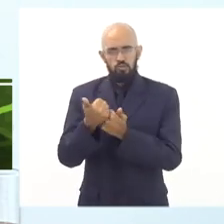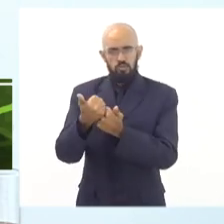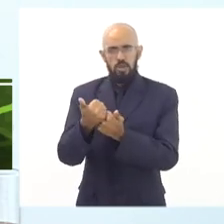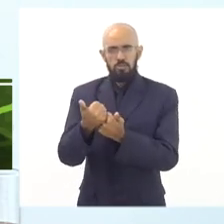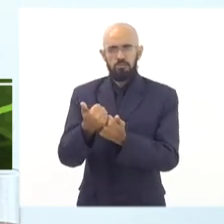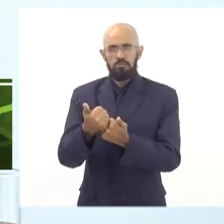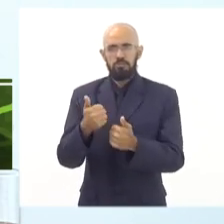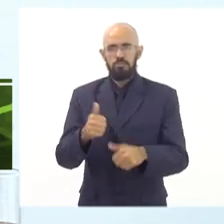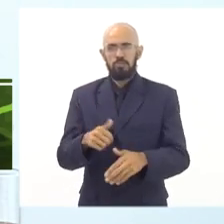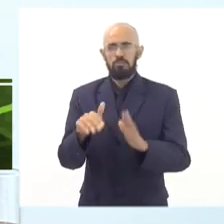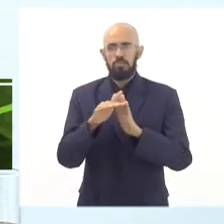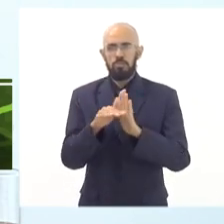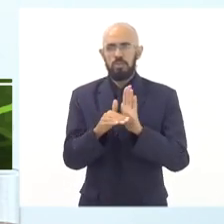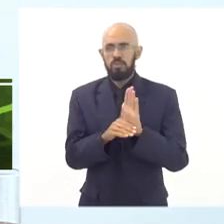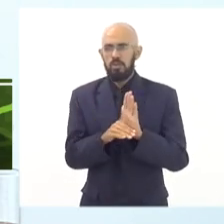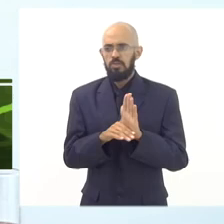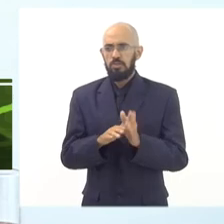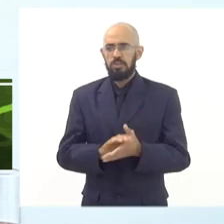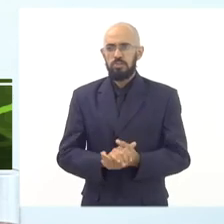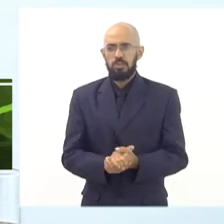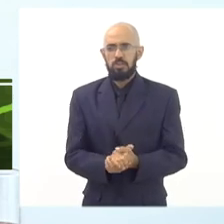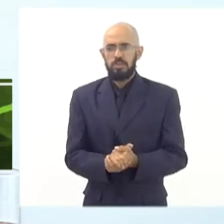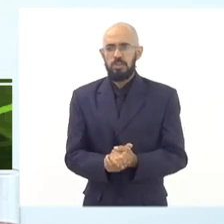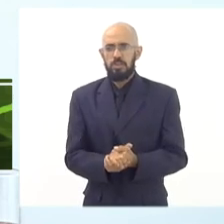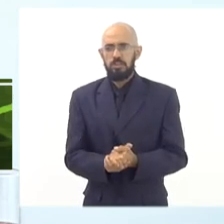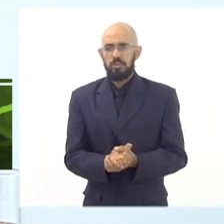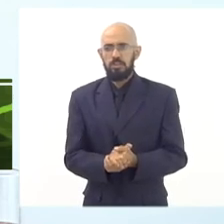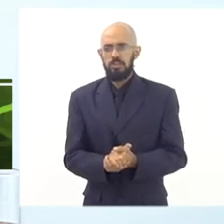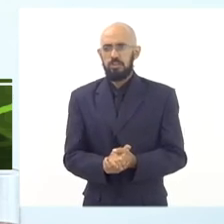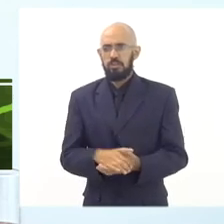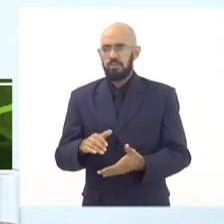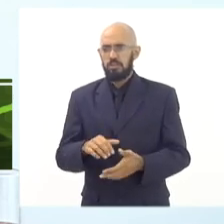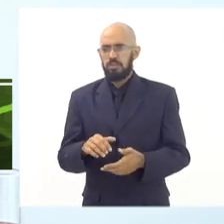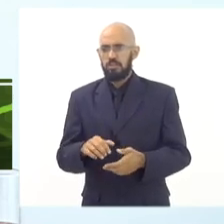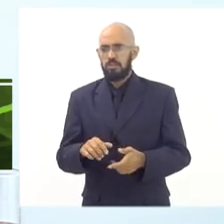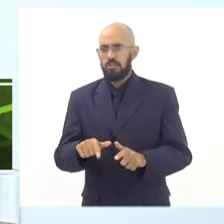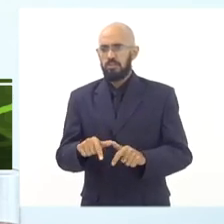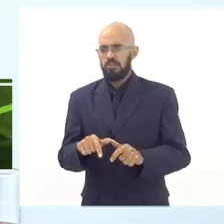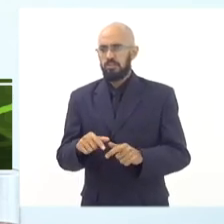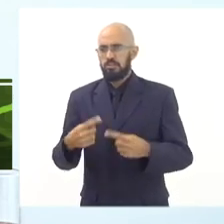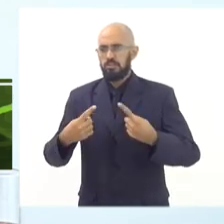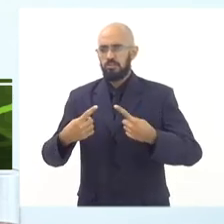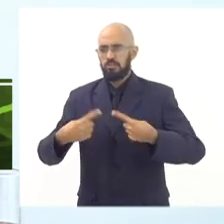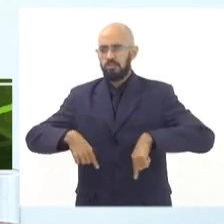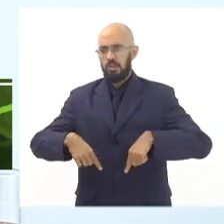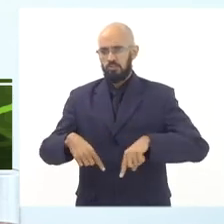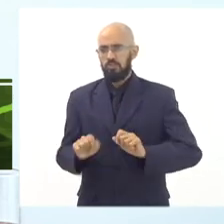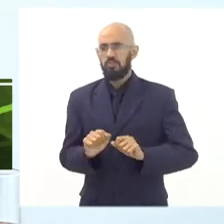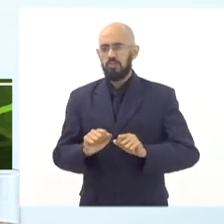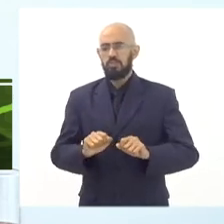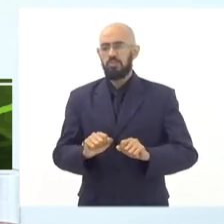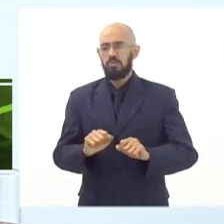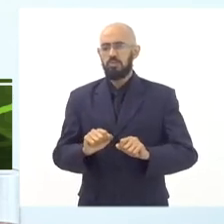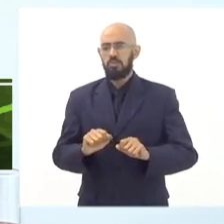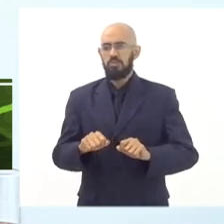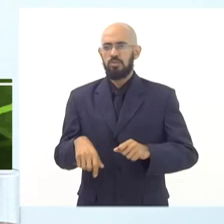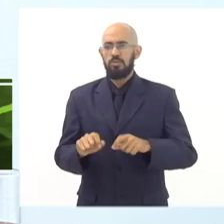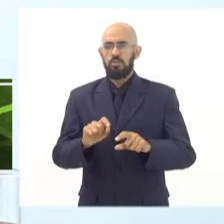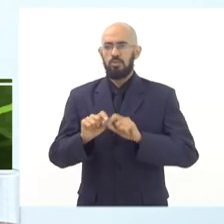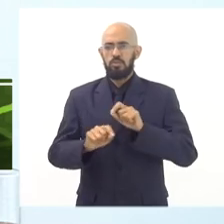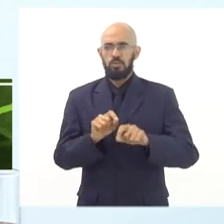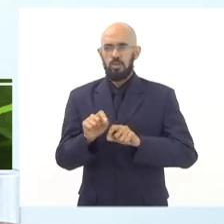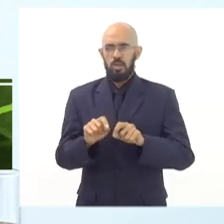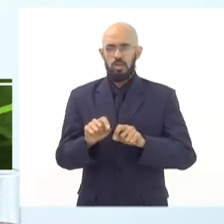agora, no início do ano letivo, a gente se deparou com um desafio adicional. Depois de quase dois